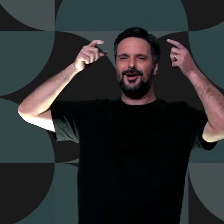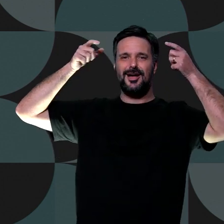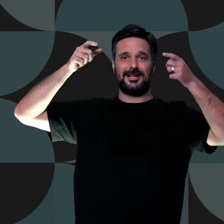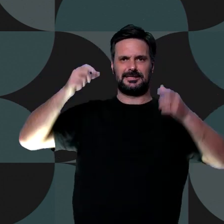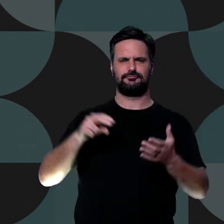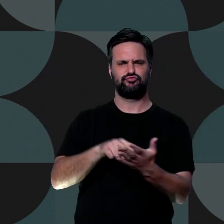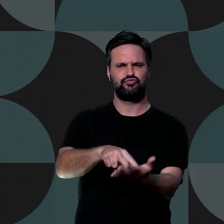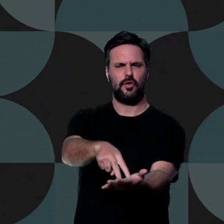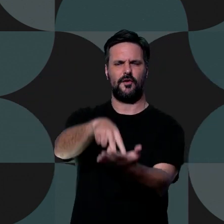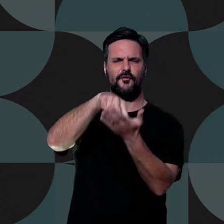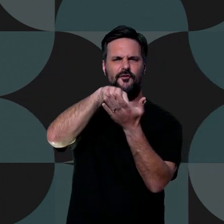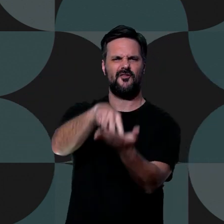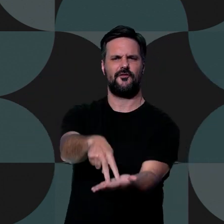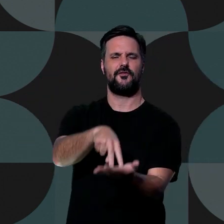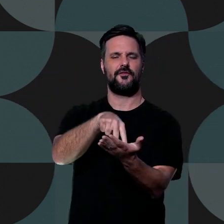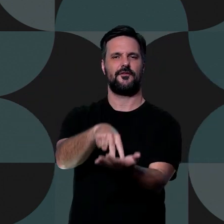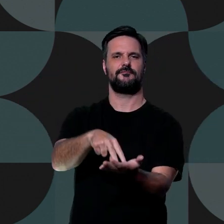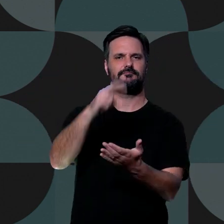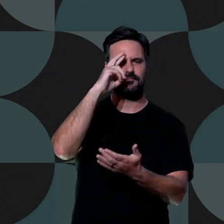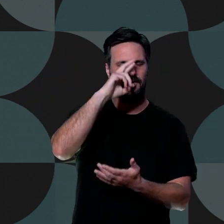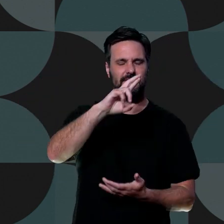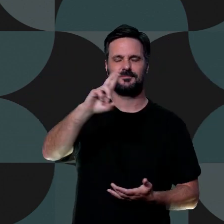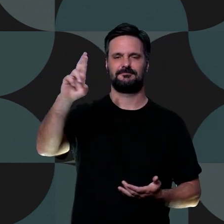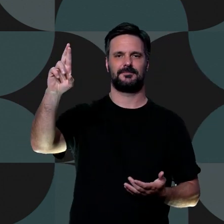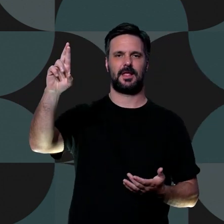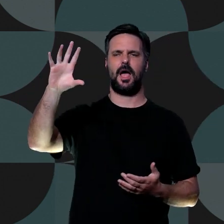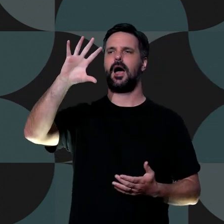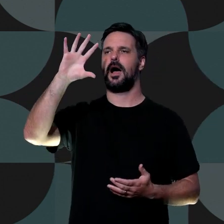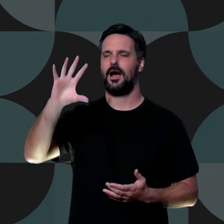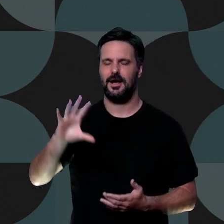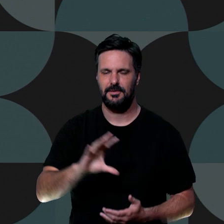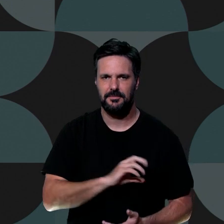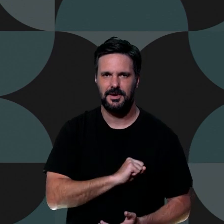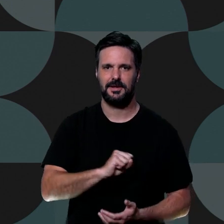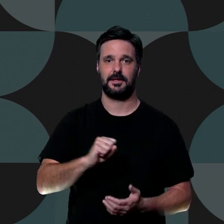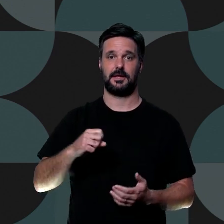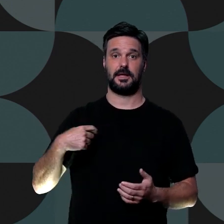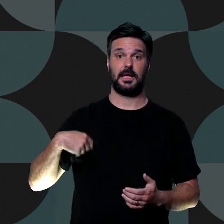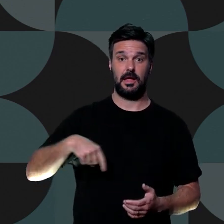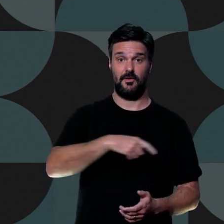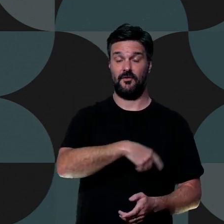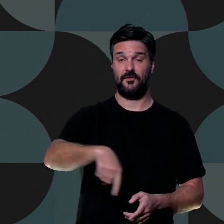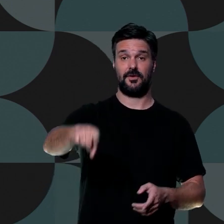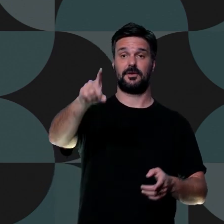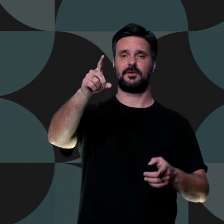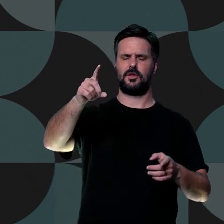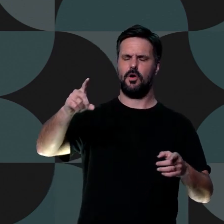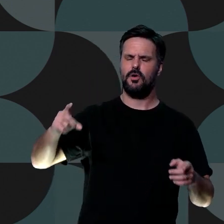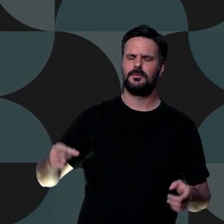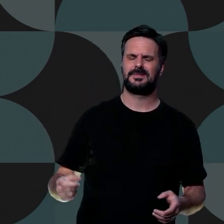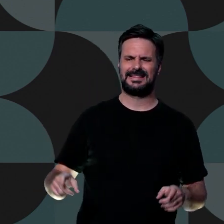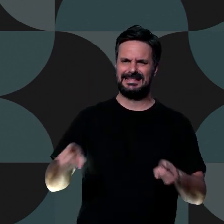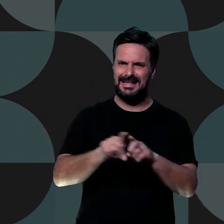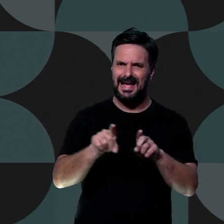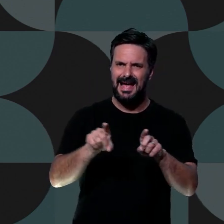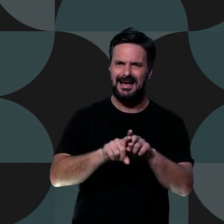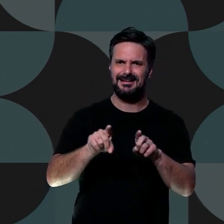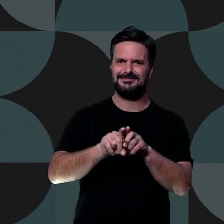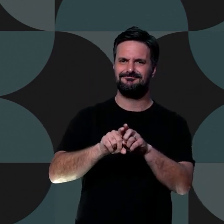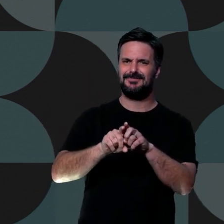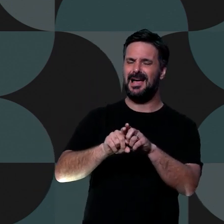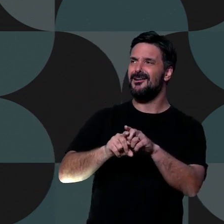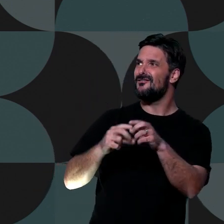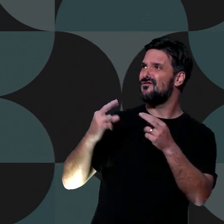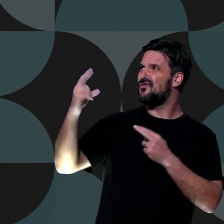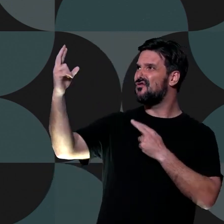permaneçam assim, firmes no Senhor, ó amados. O que eu rogo a Evódia e também a Sintiq, é que vivam em harmonia no